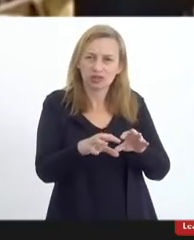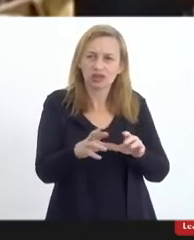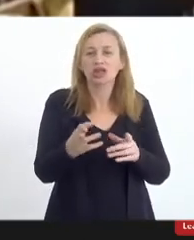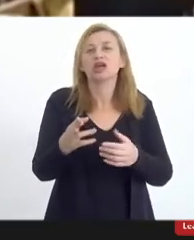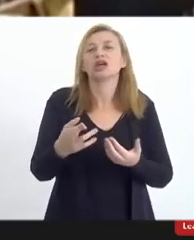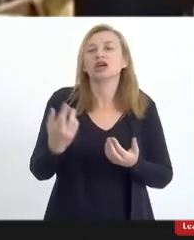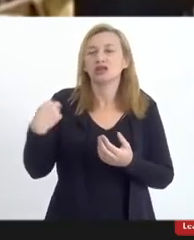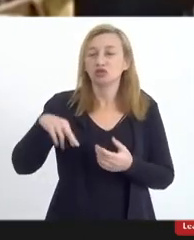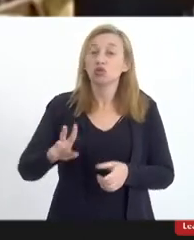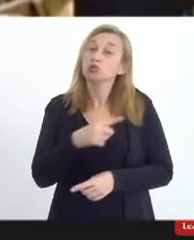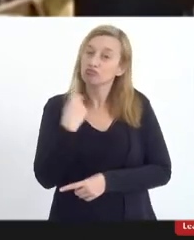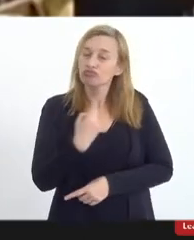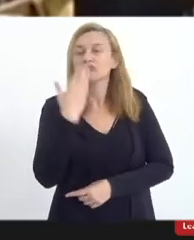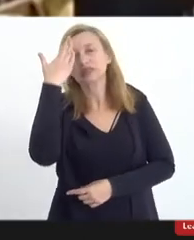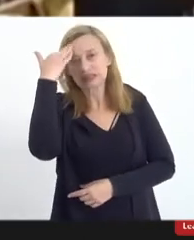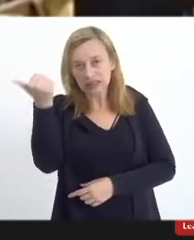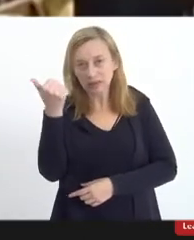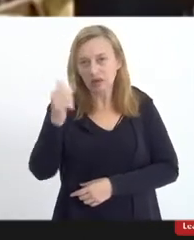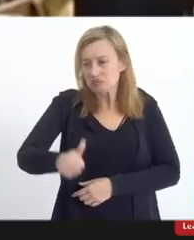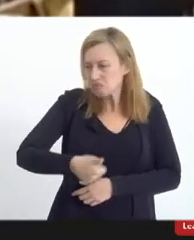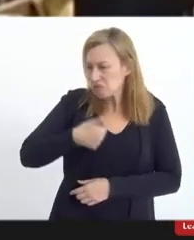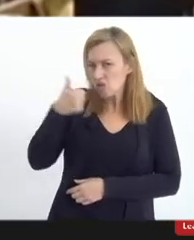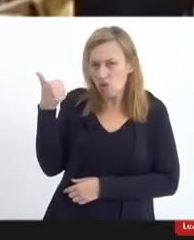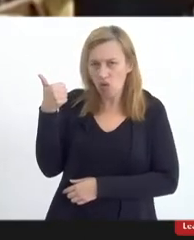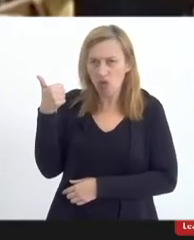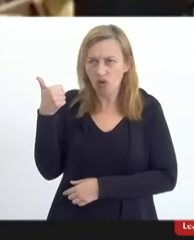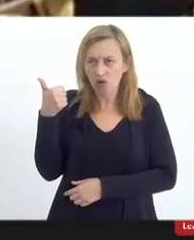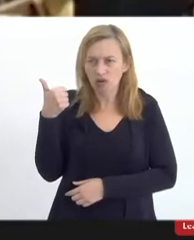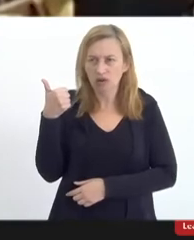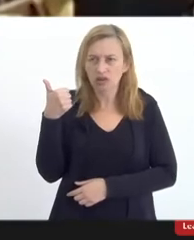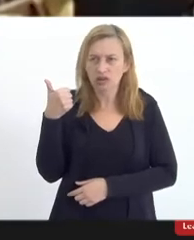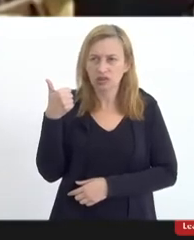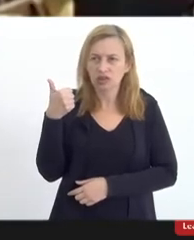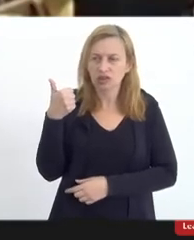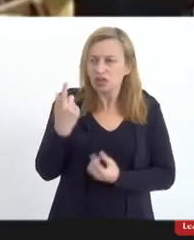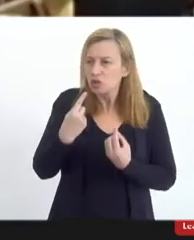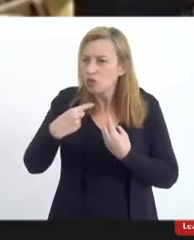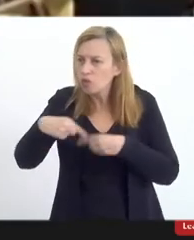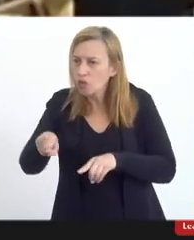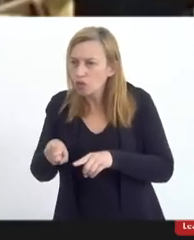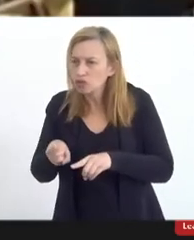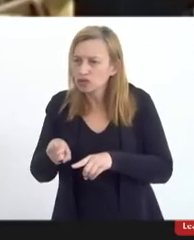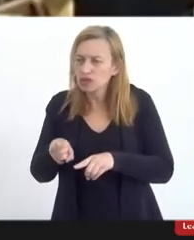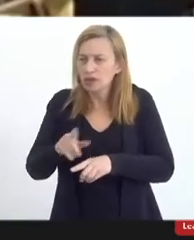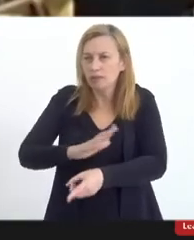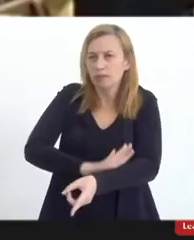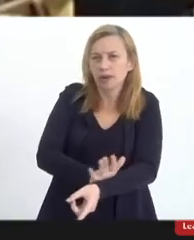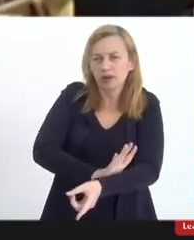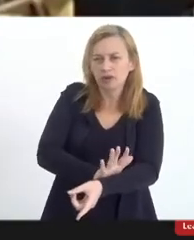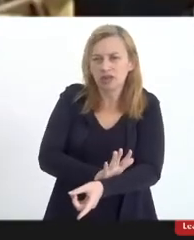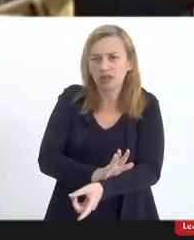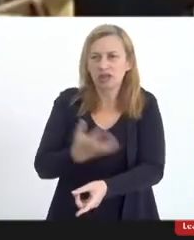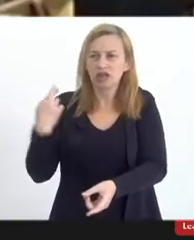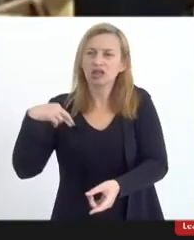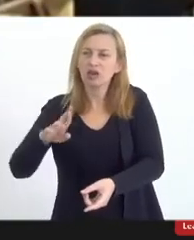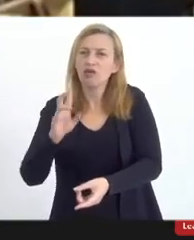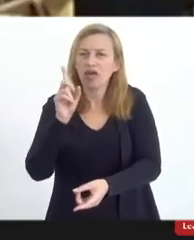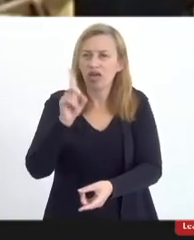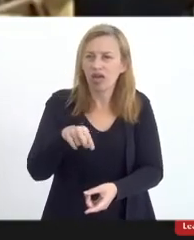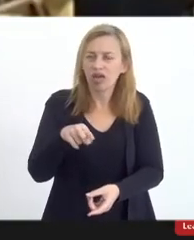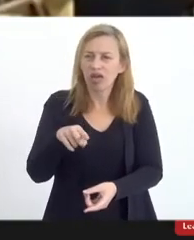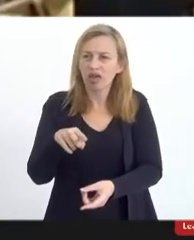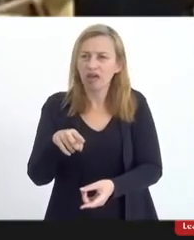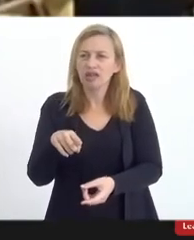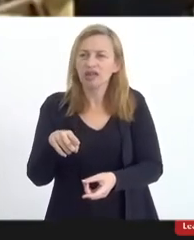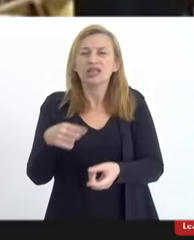porque nós sabemos que a melhor forma de combater a intolerância religiosa é essa promoção,